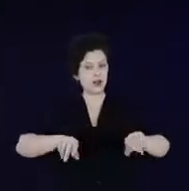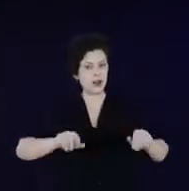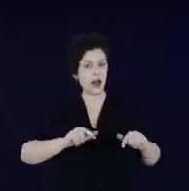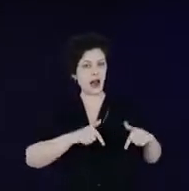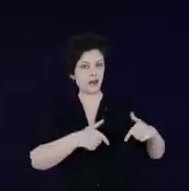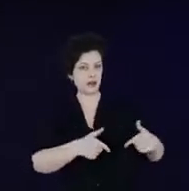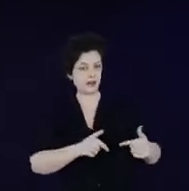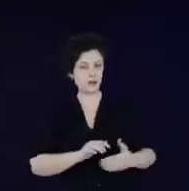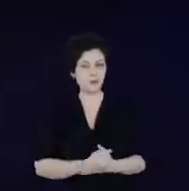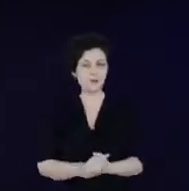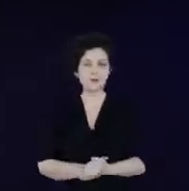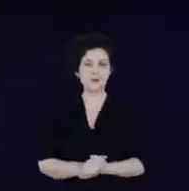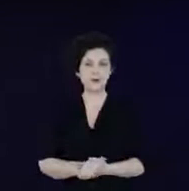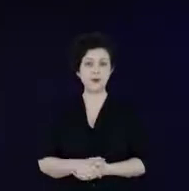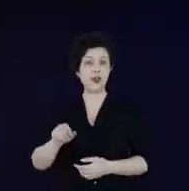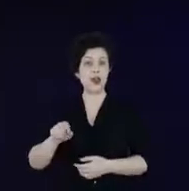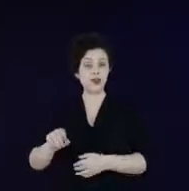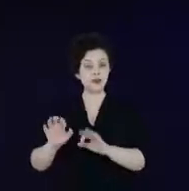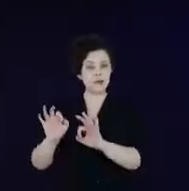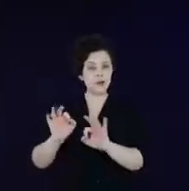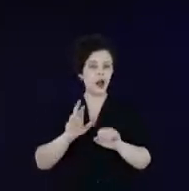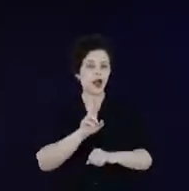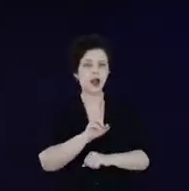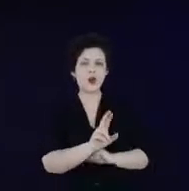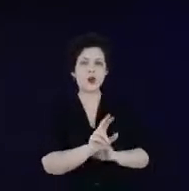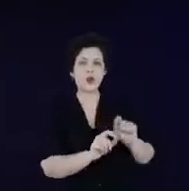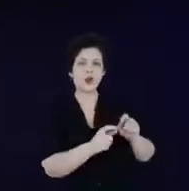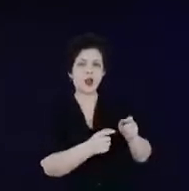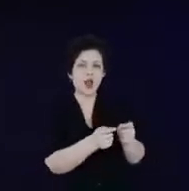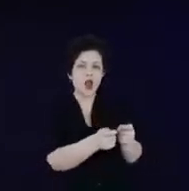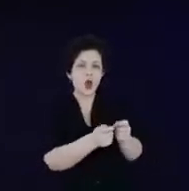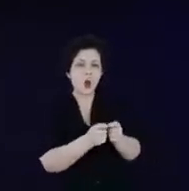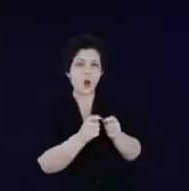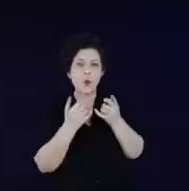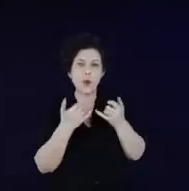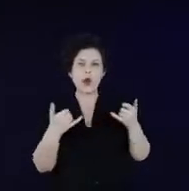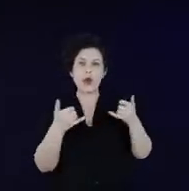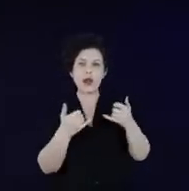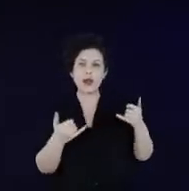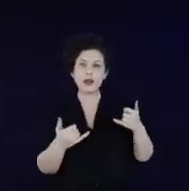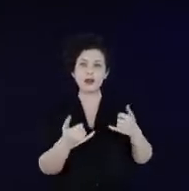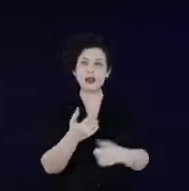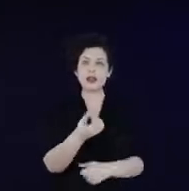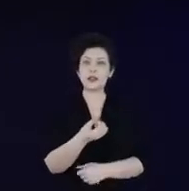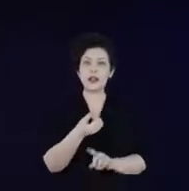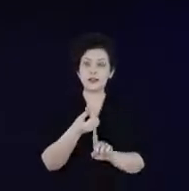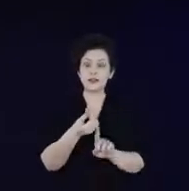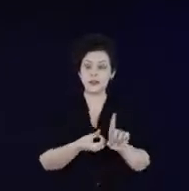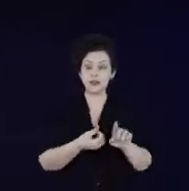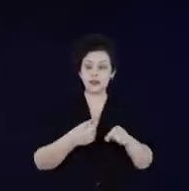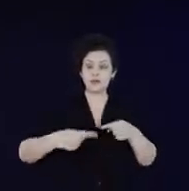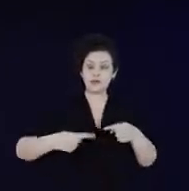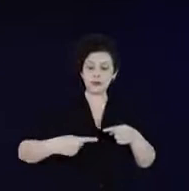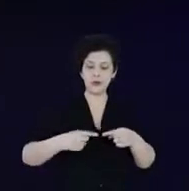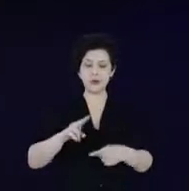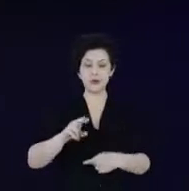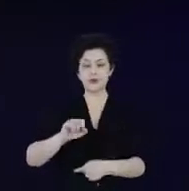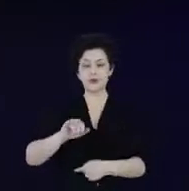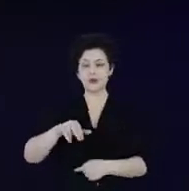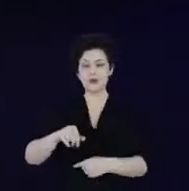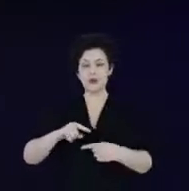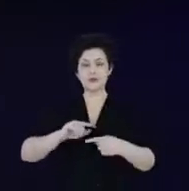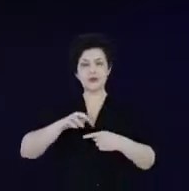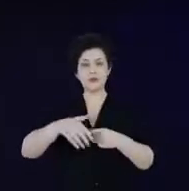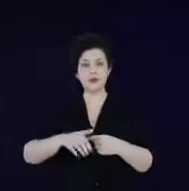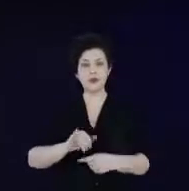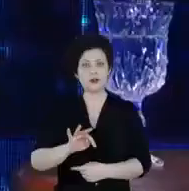Esses projetos resultaram em economia de energia, equivalente a seis meses de geração da usina hidrelétrica de Itaipu.